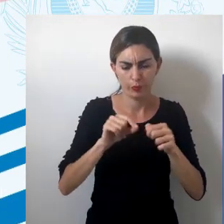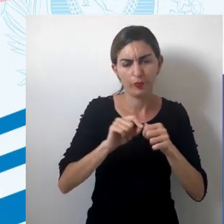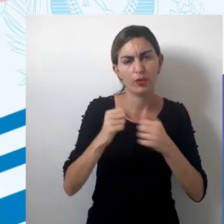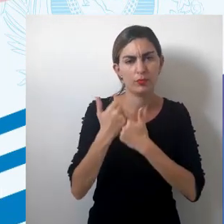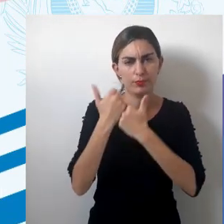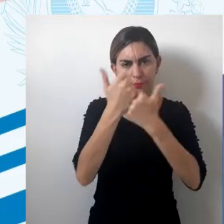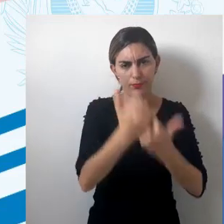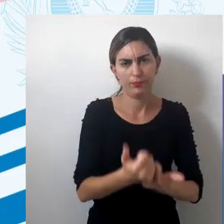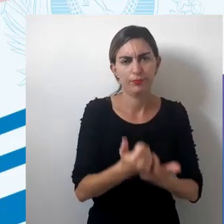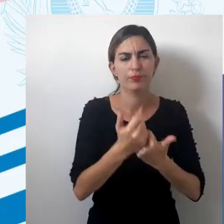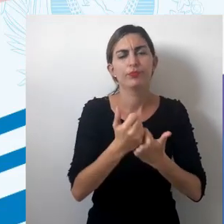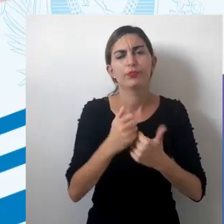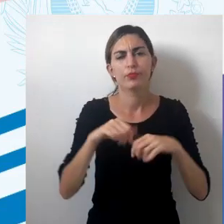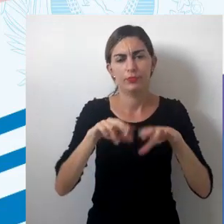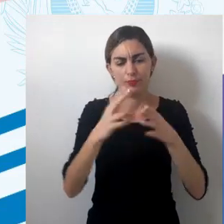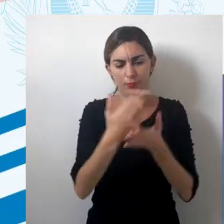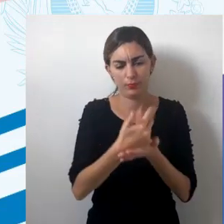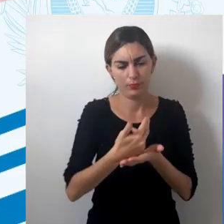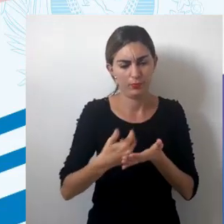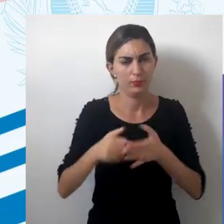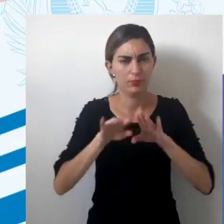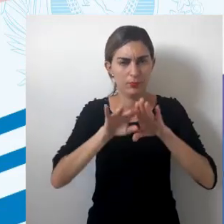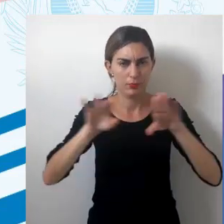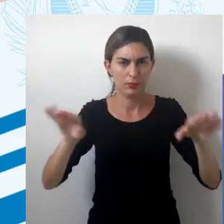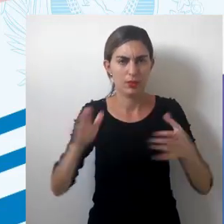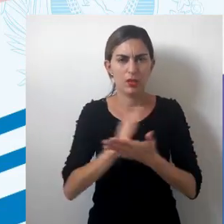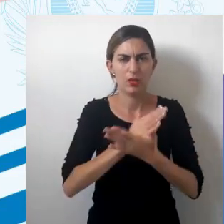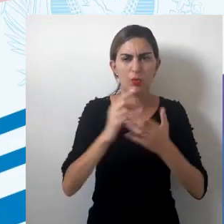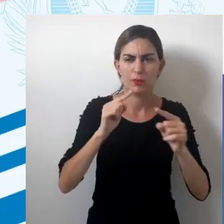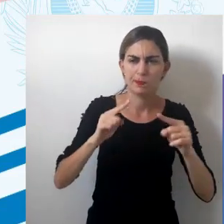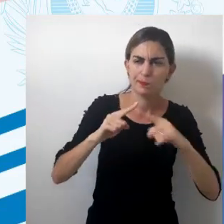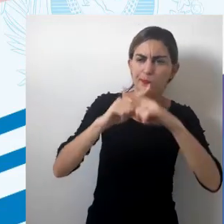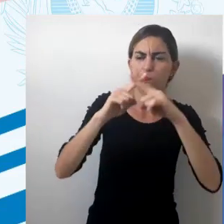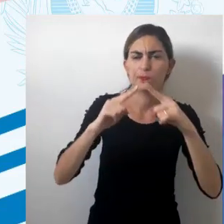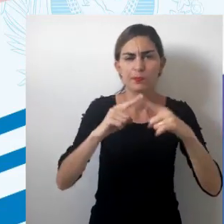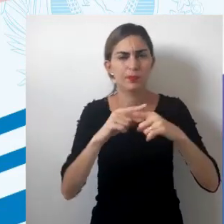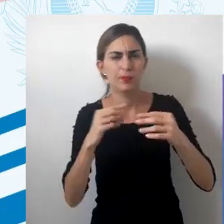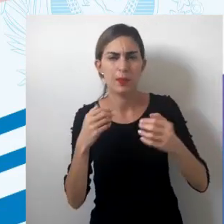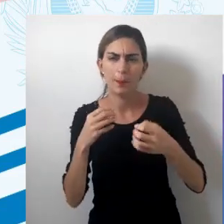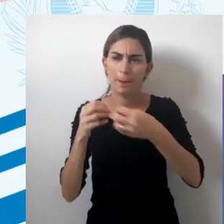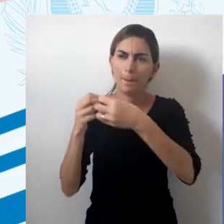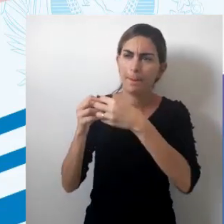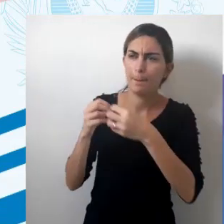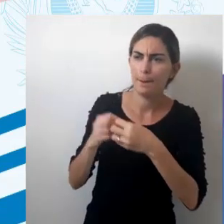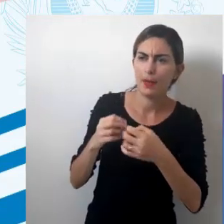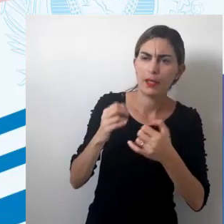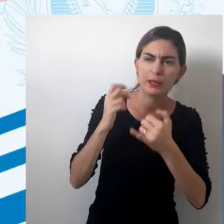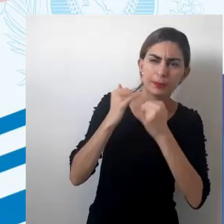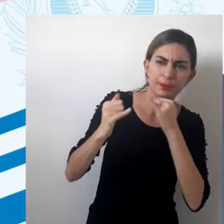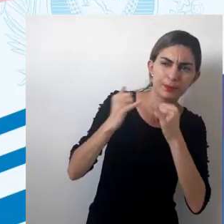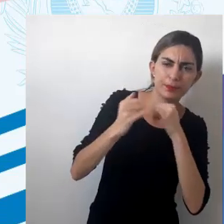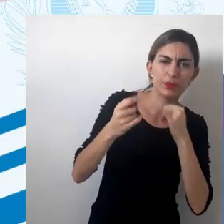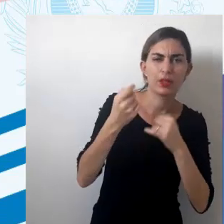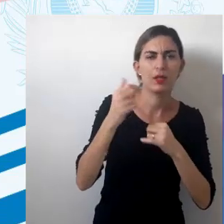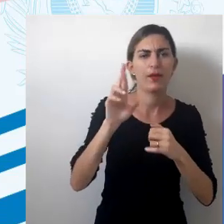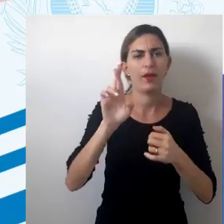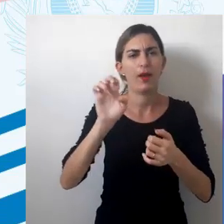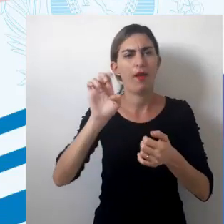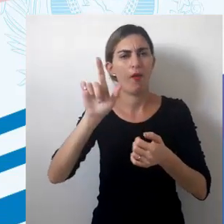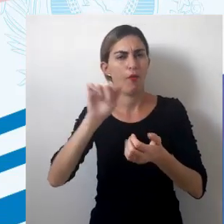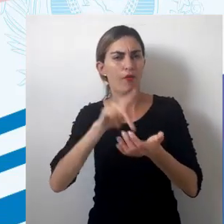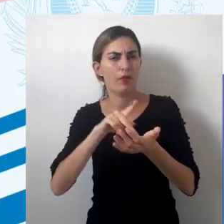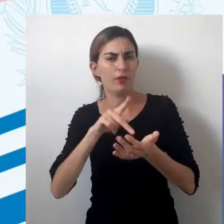as representações cartográficas, elas tinham alguma divergência por se aproximar do real, as